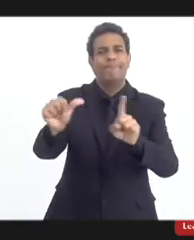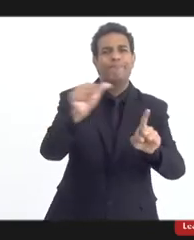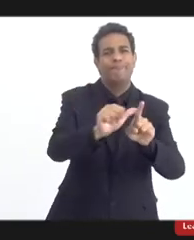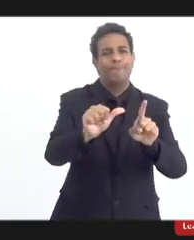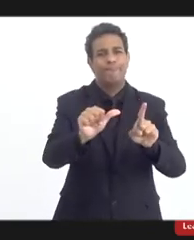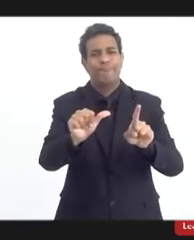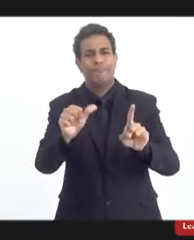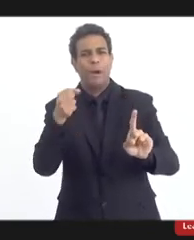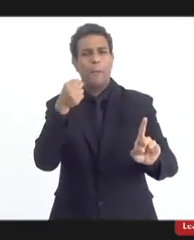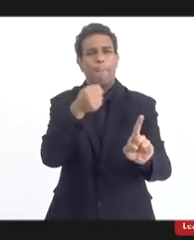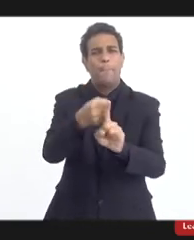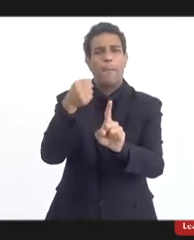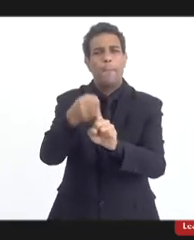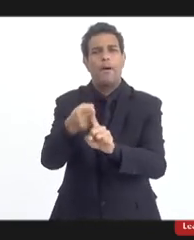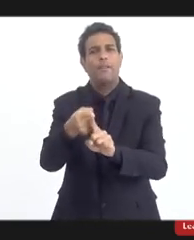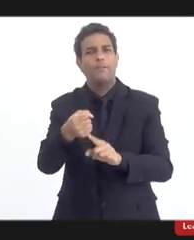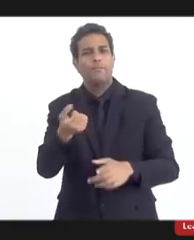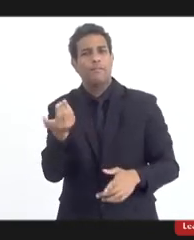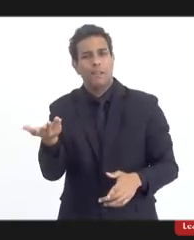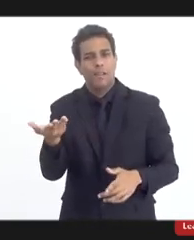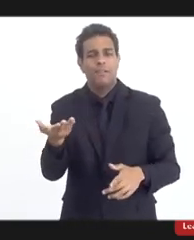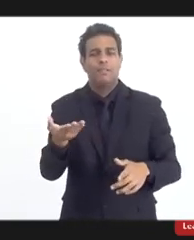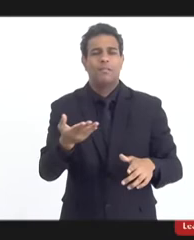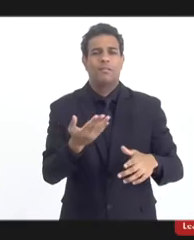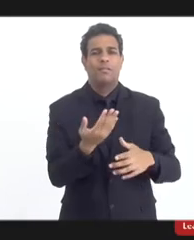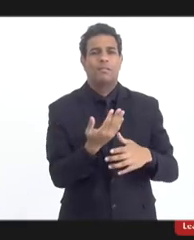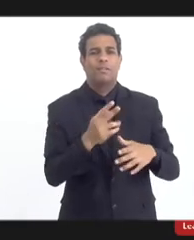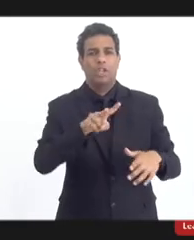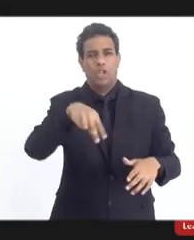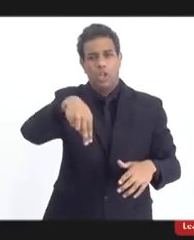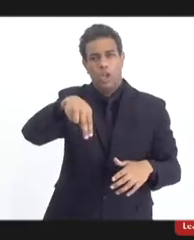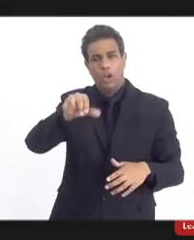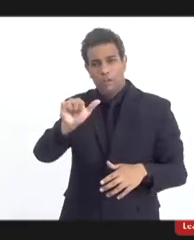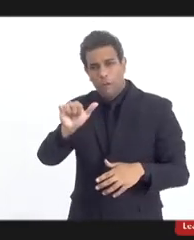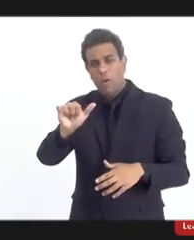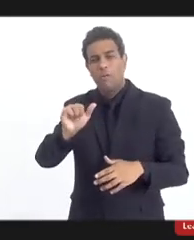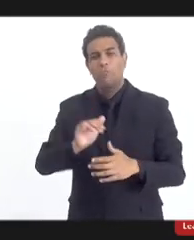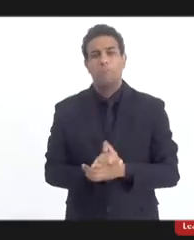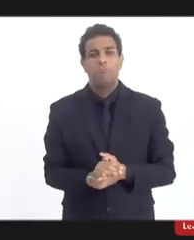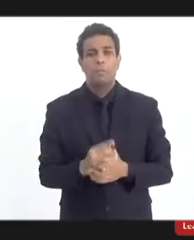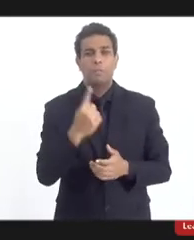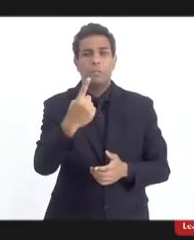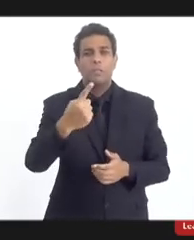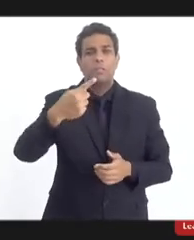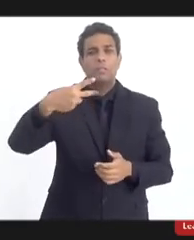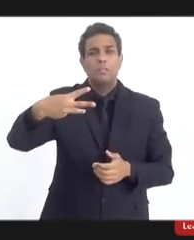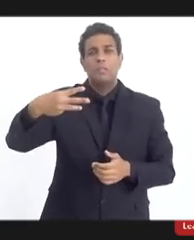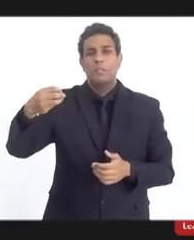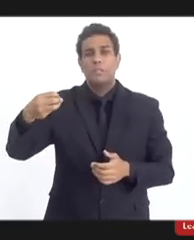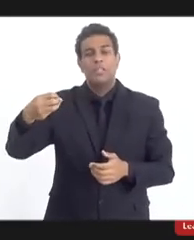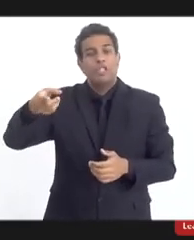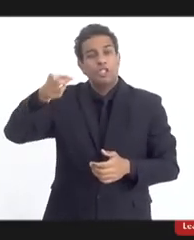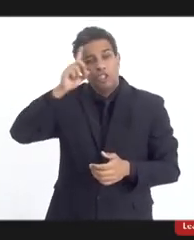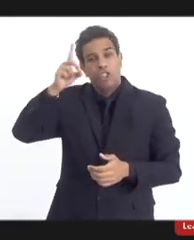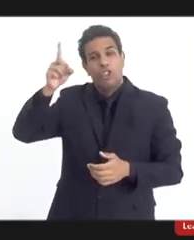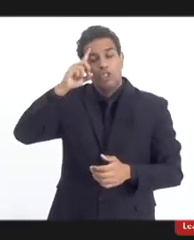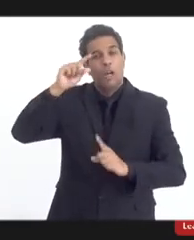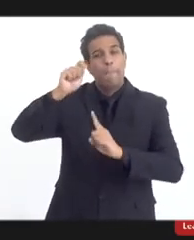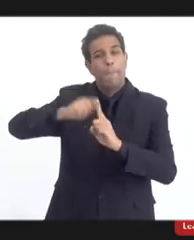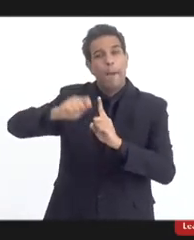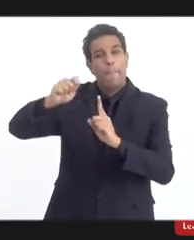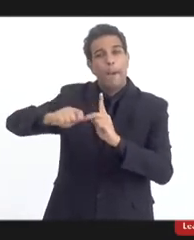você tem dados, como, por exemplo, de Nova Iguaçu, em que você tem cerca de 130 ocorrências mensais